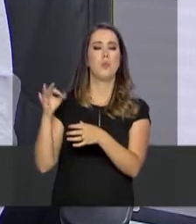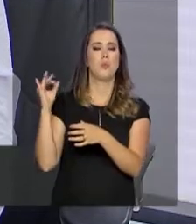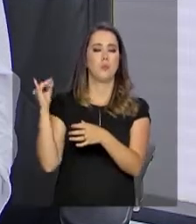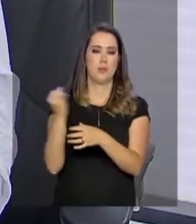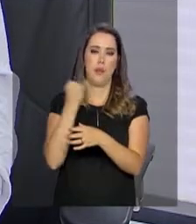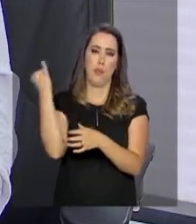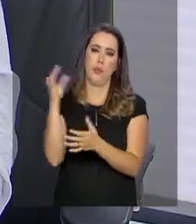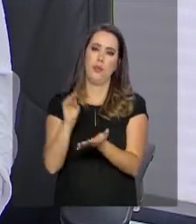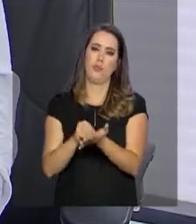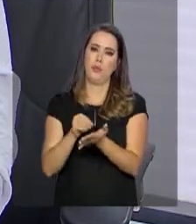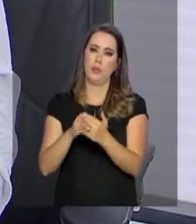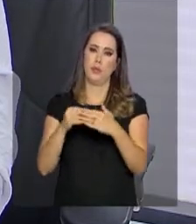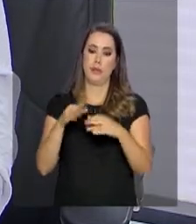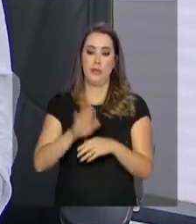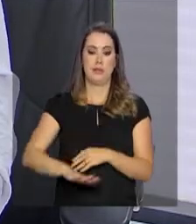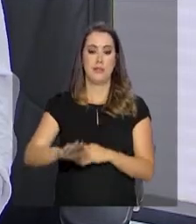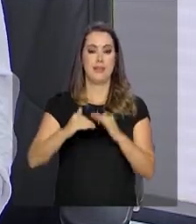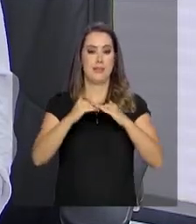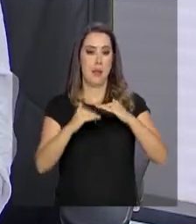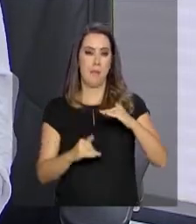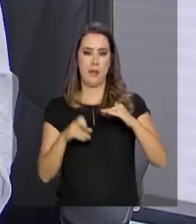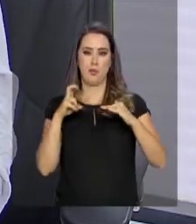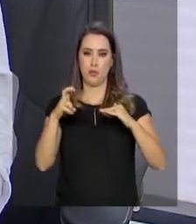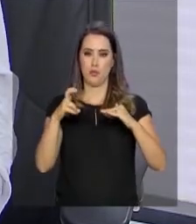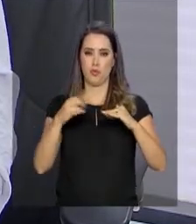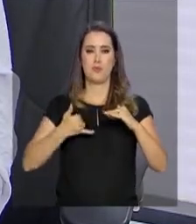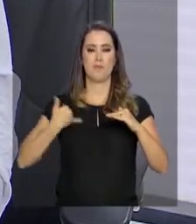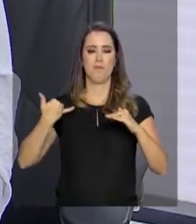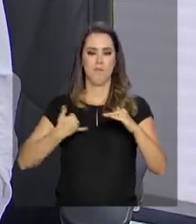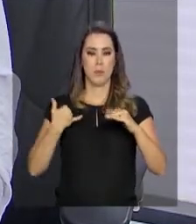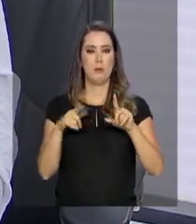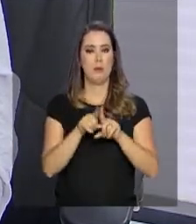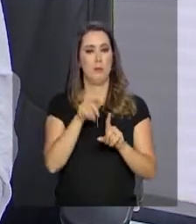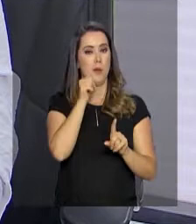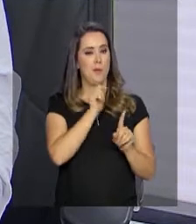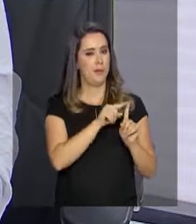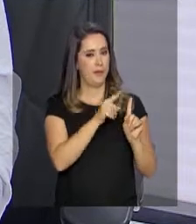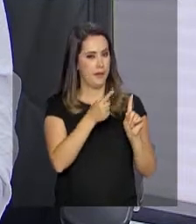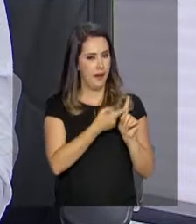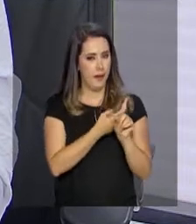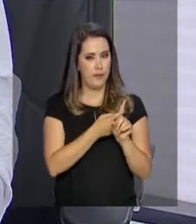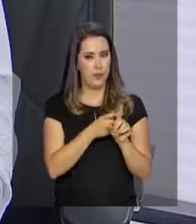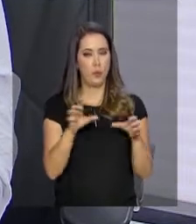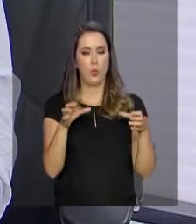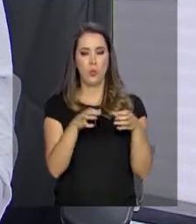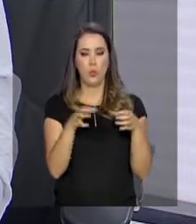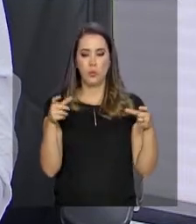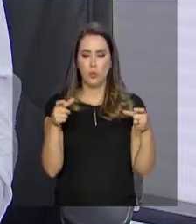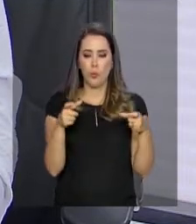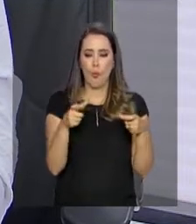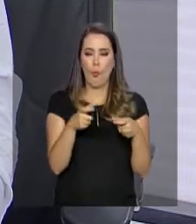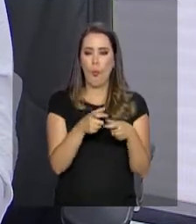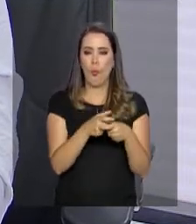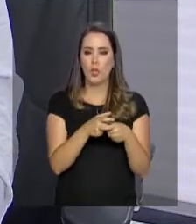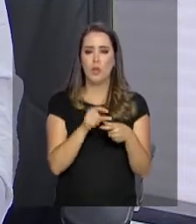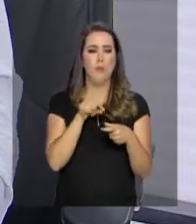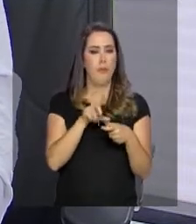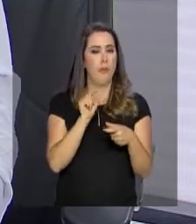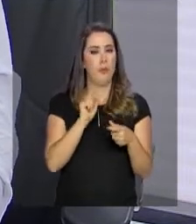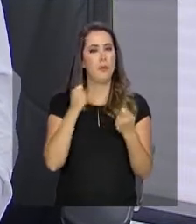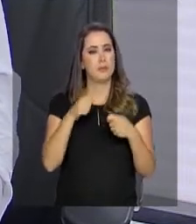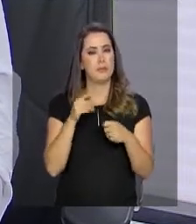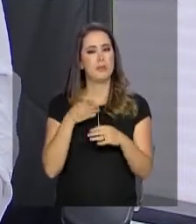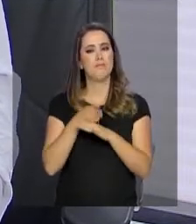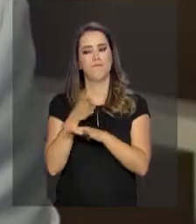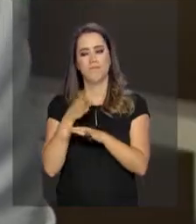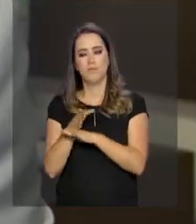as crianças menores de 5 anos e as gestantes. Mostrando que é muito importante, a população tem